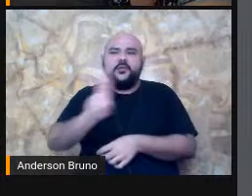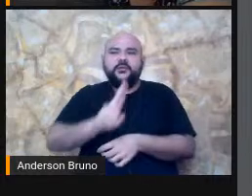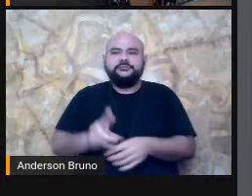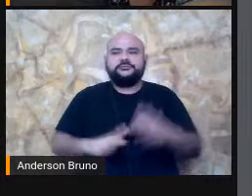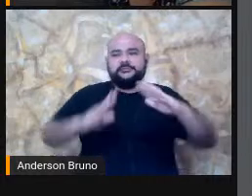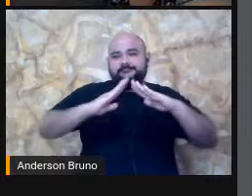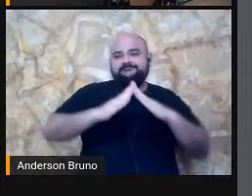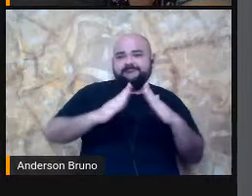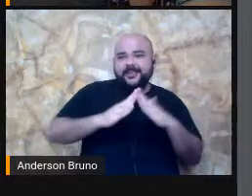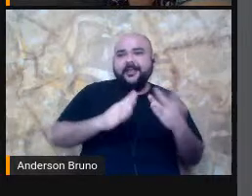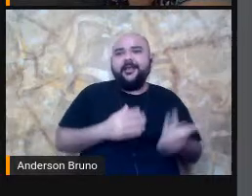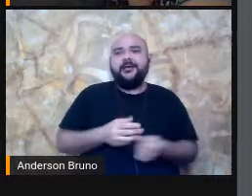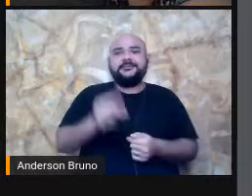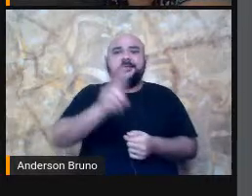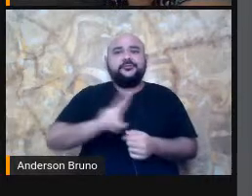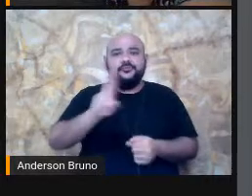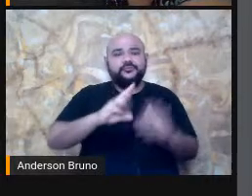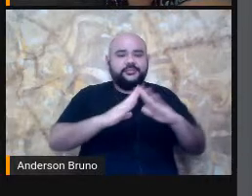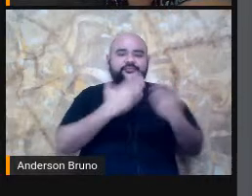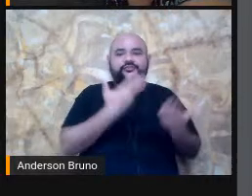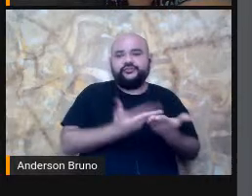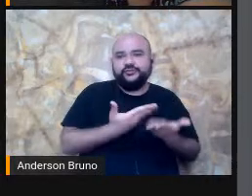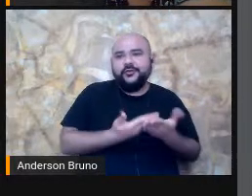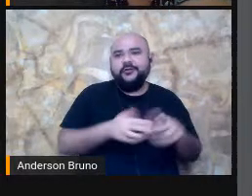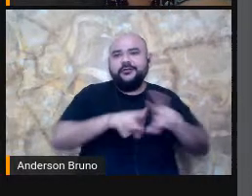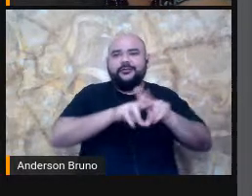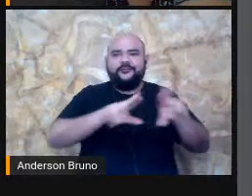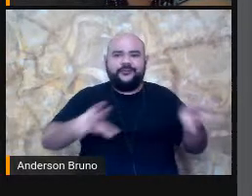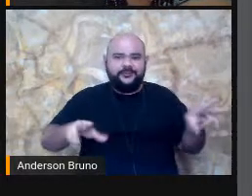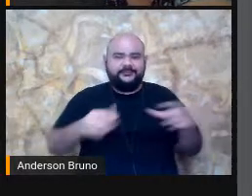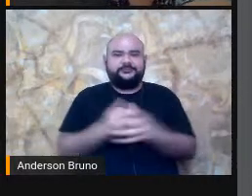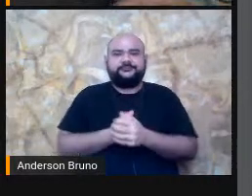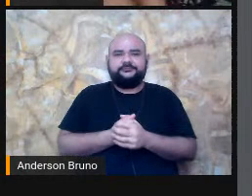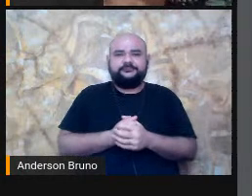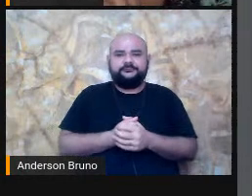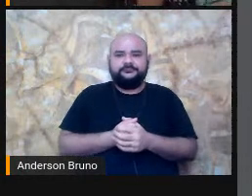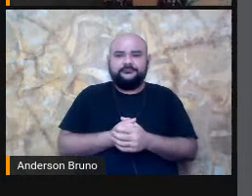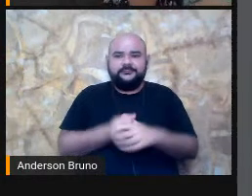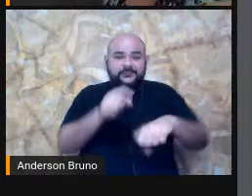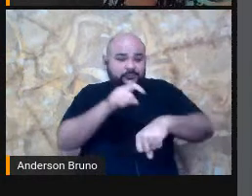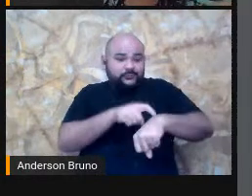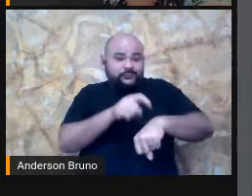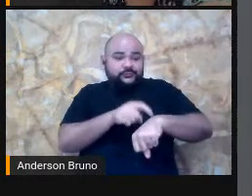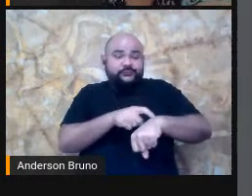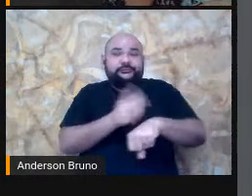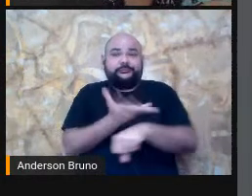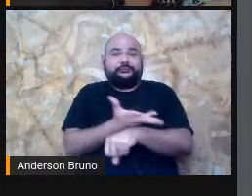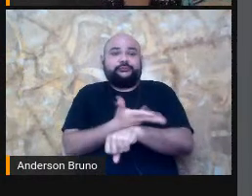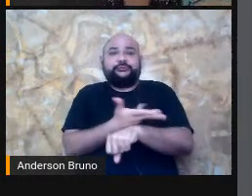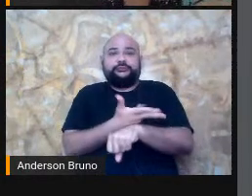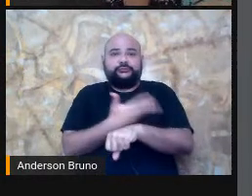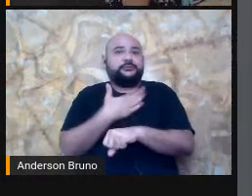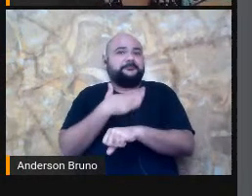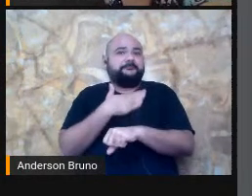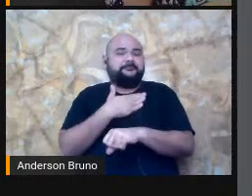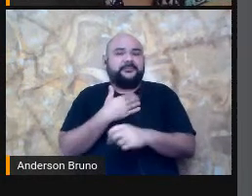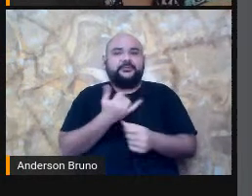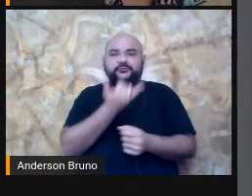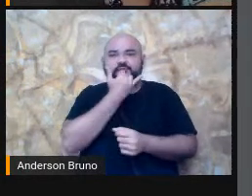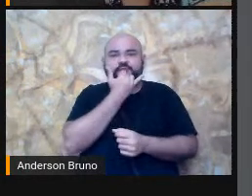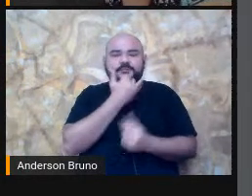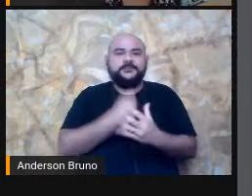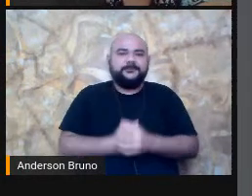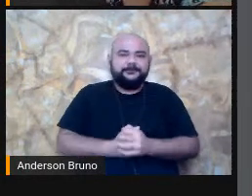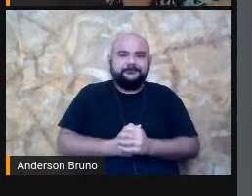Pode passar Sei que meu tempo Já acabou Né? Mas eu também Estou acabando O que eu gostaria